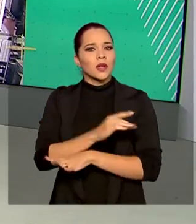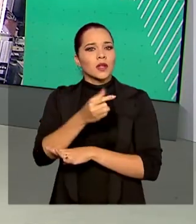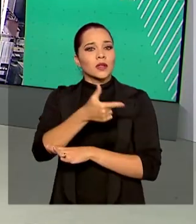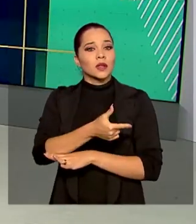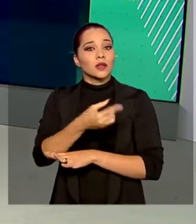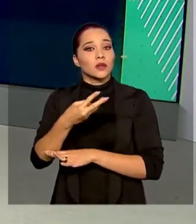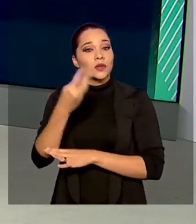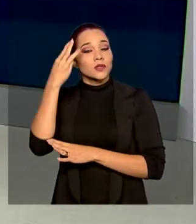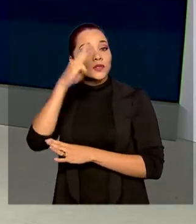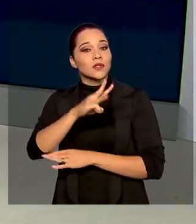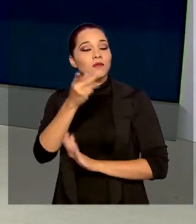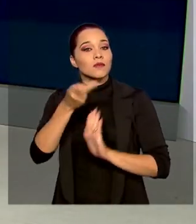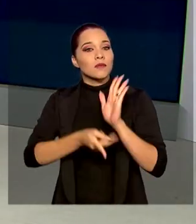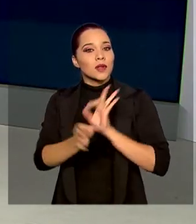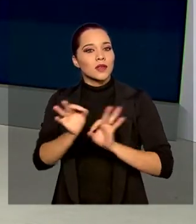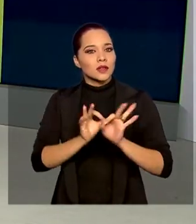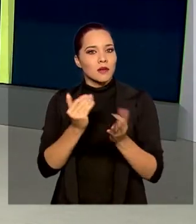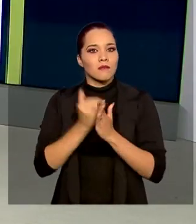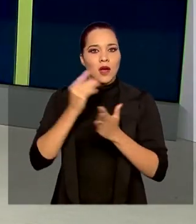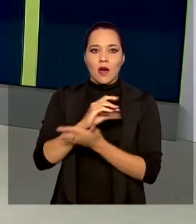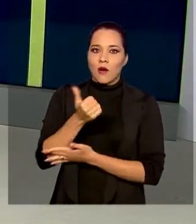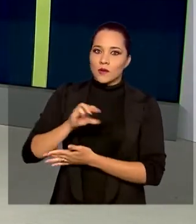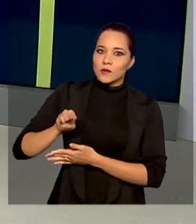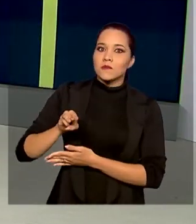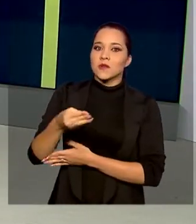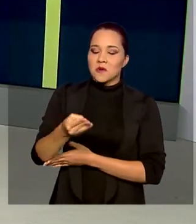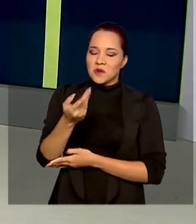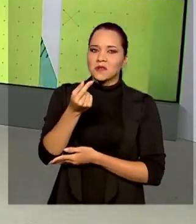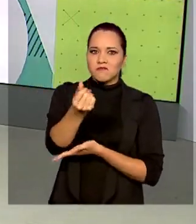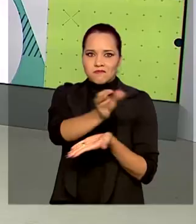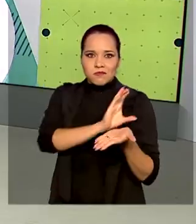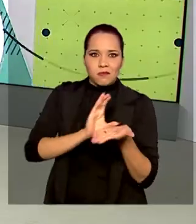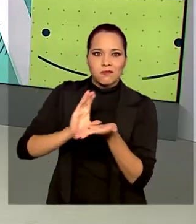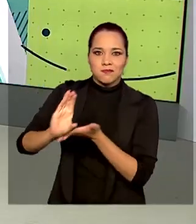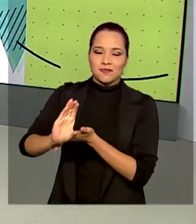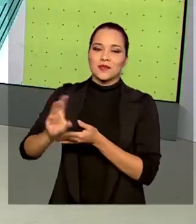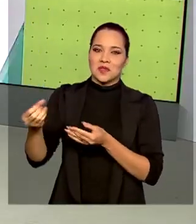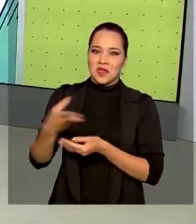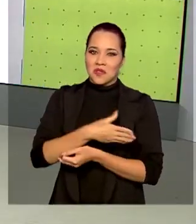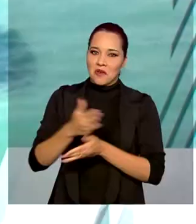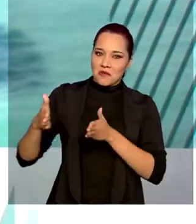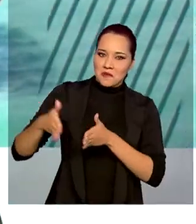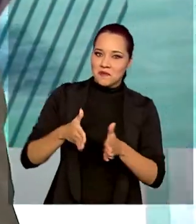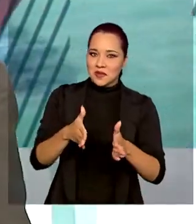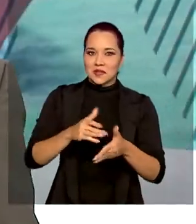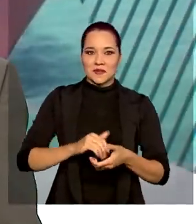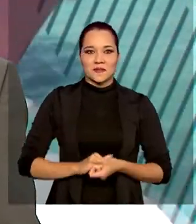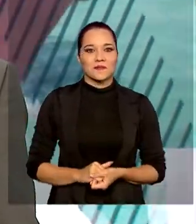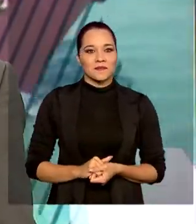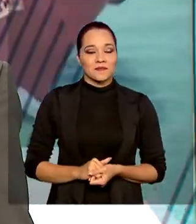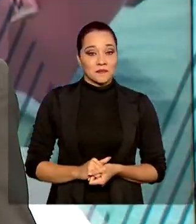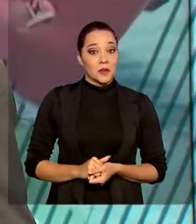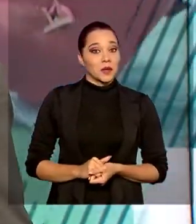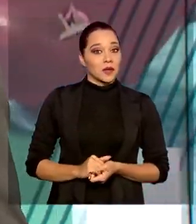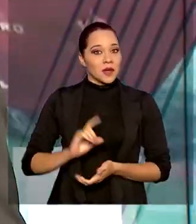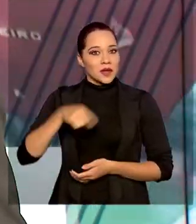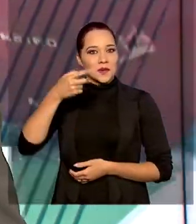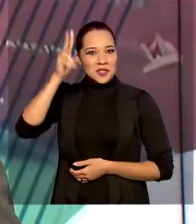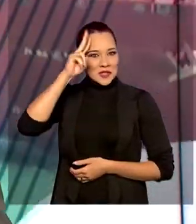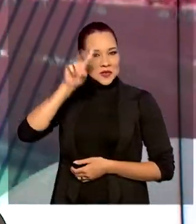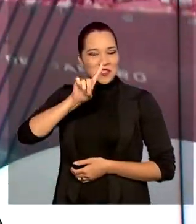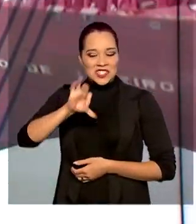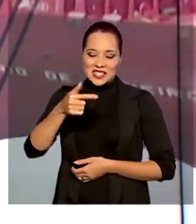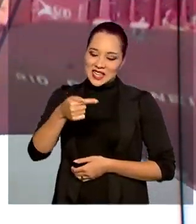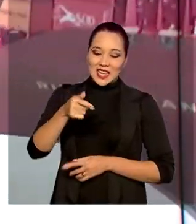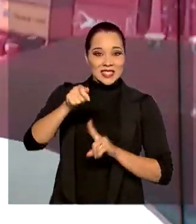O período planejado, mais de 11 milhões foram investidos na nova pista. E a próxima segunda-feira, dia